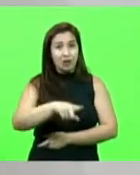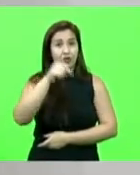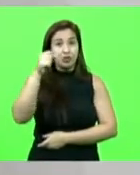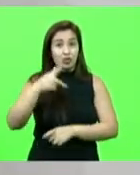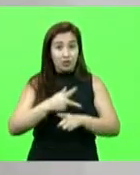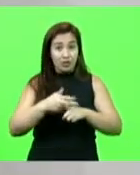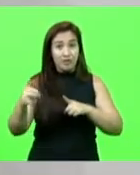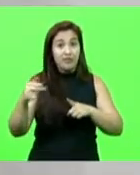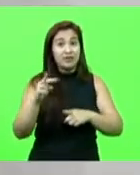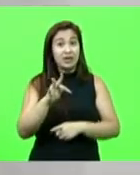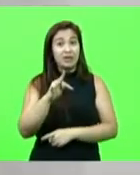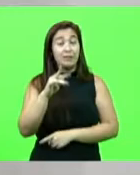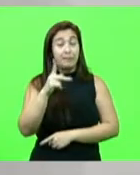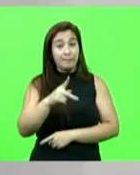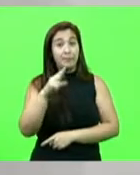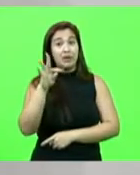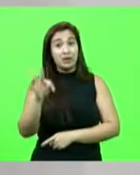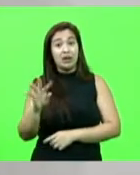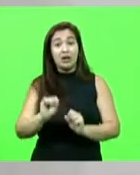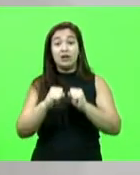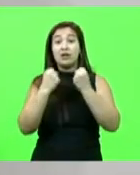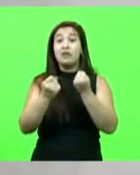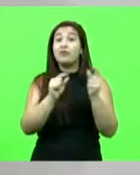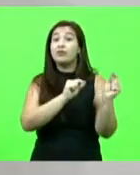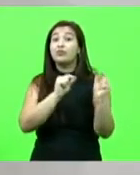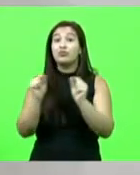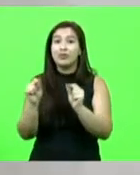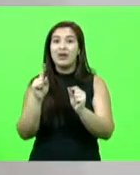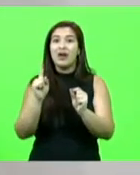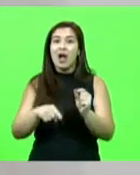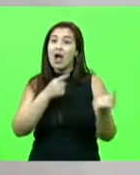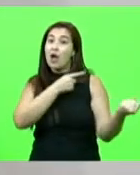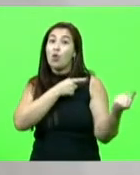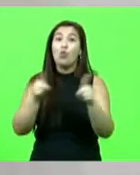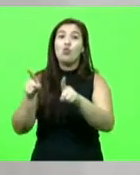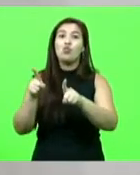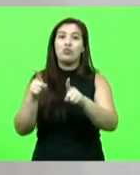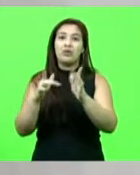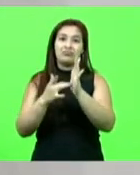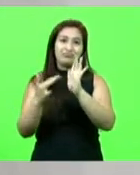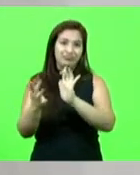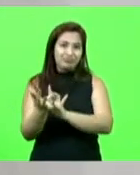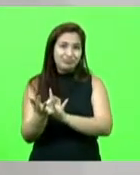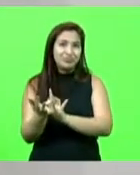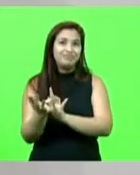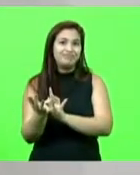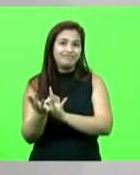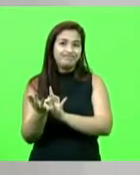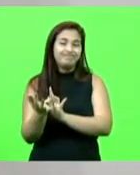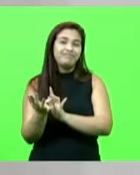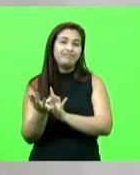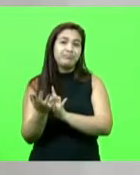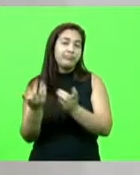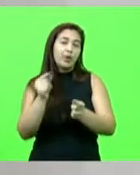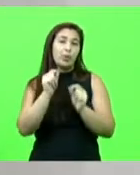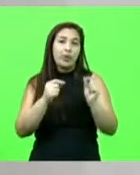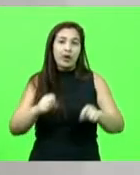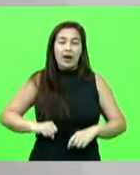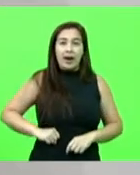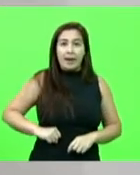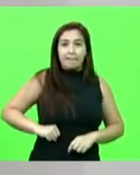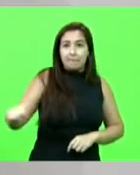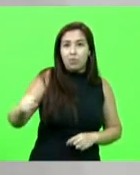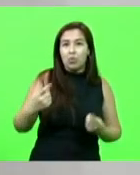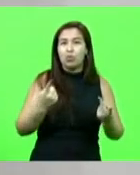pautas que são completamente anticristãs, sejam evangélicos ou católicos, os seus eleitores. Quais sejam? Aborto, sexualização